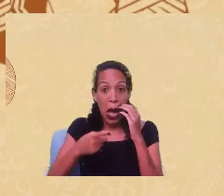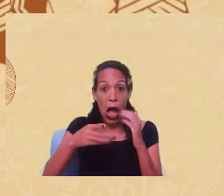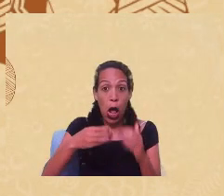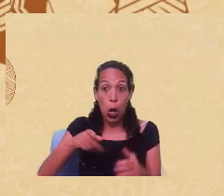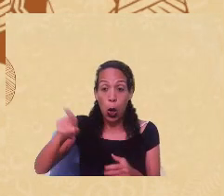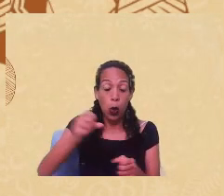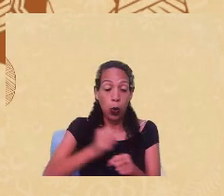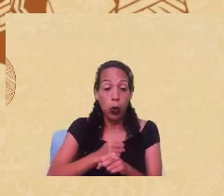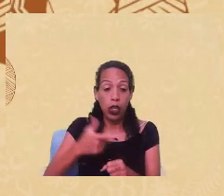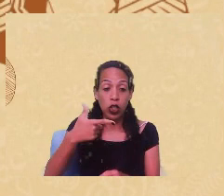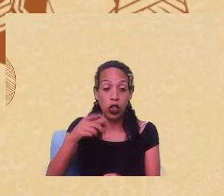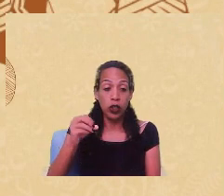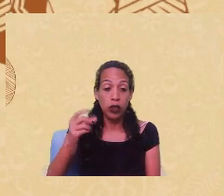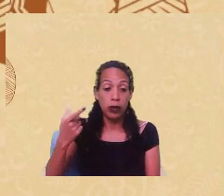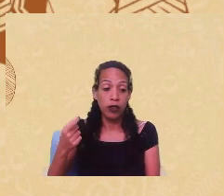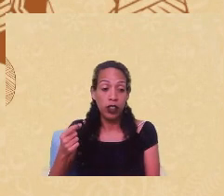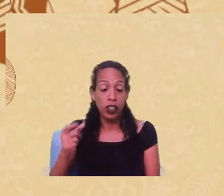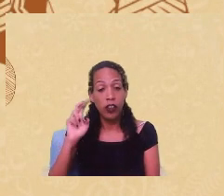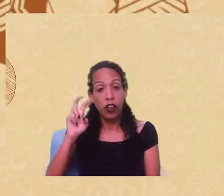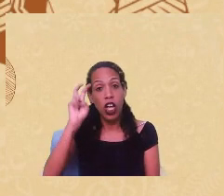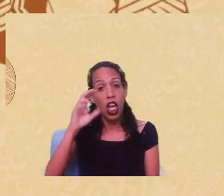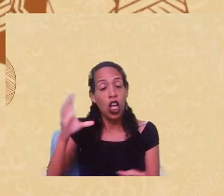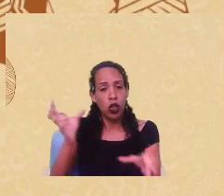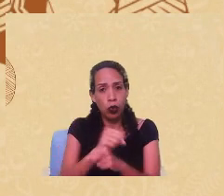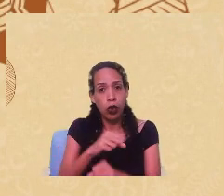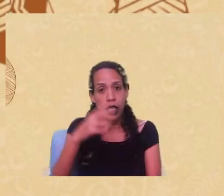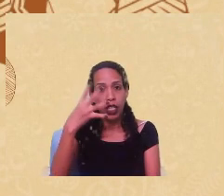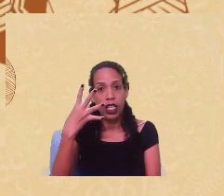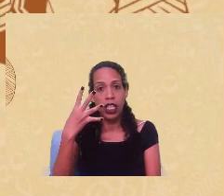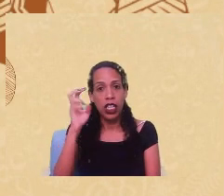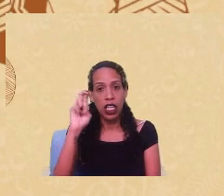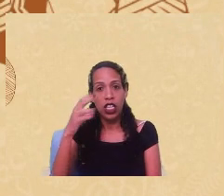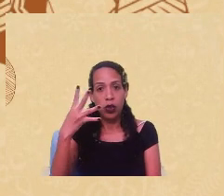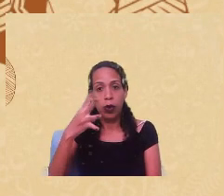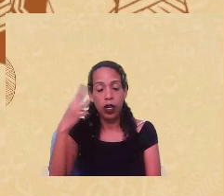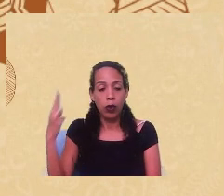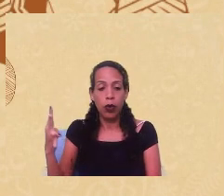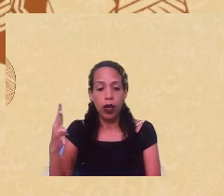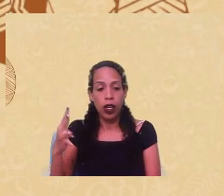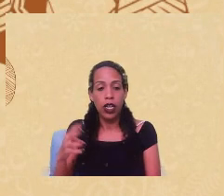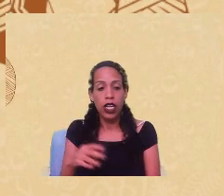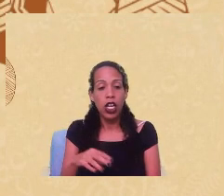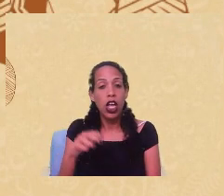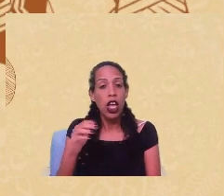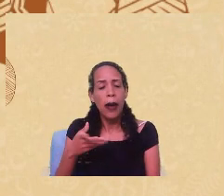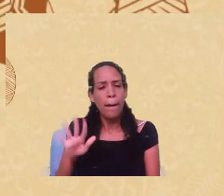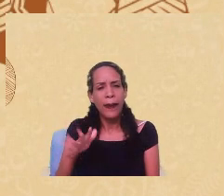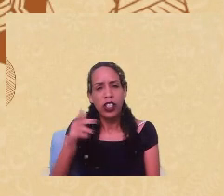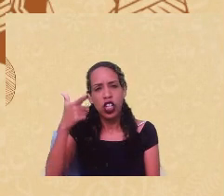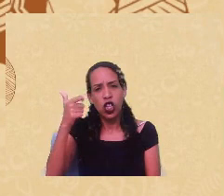inteiro, esse número foi de 544 vítimas fatais com média semanal de 12,1.